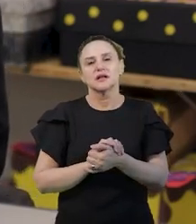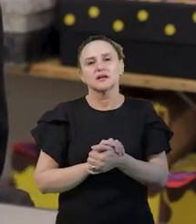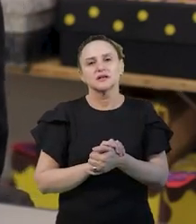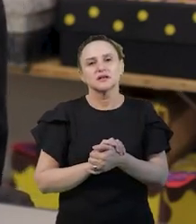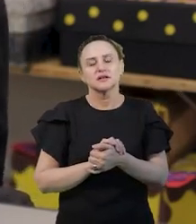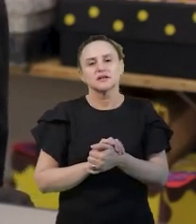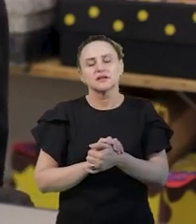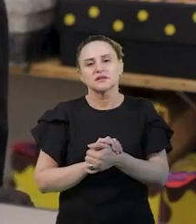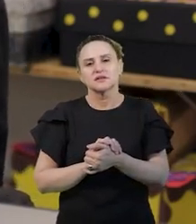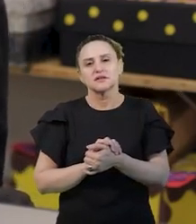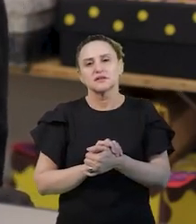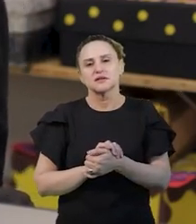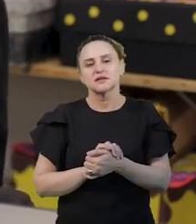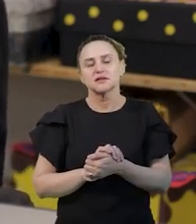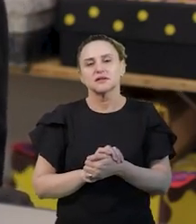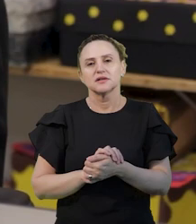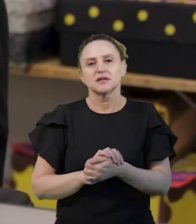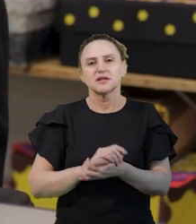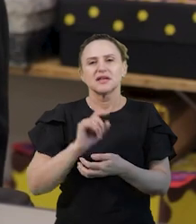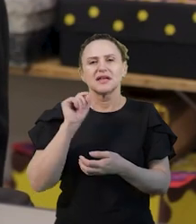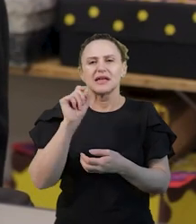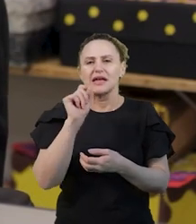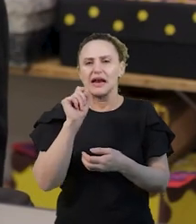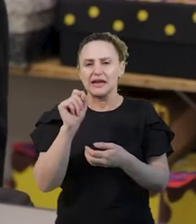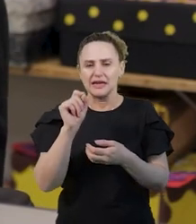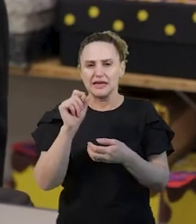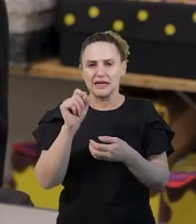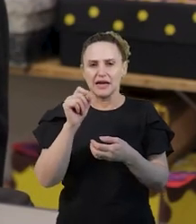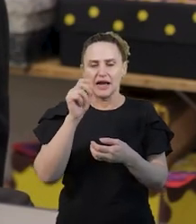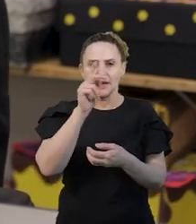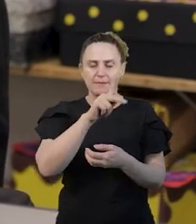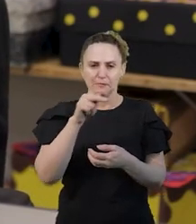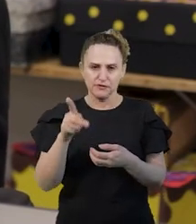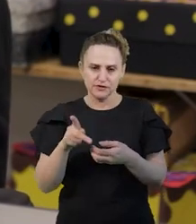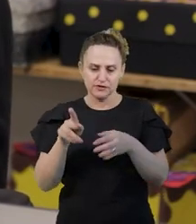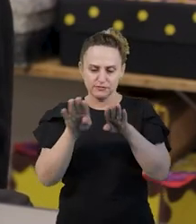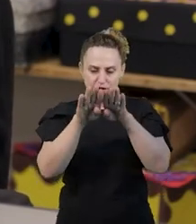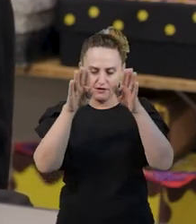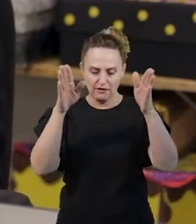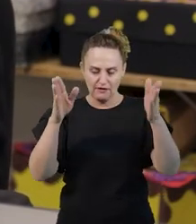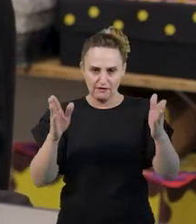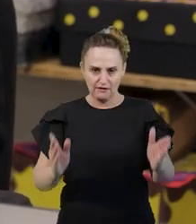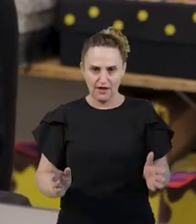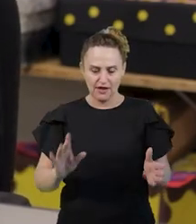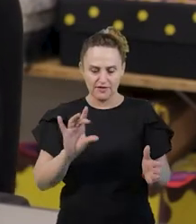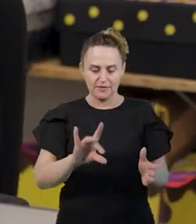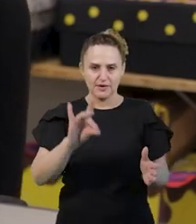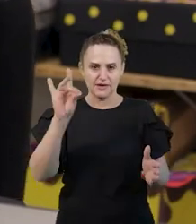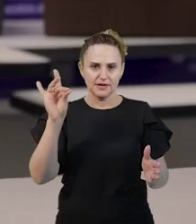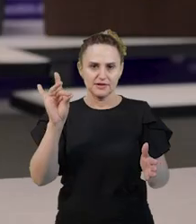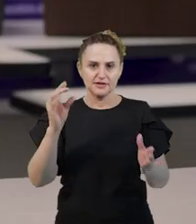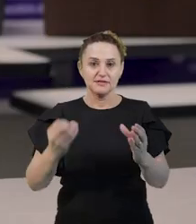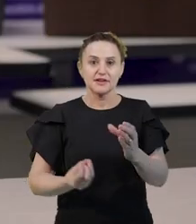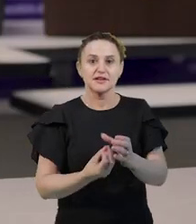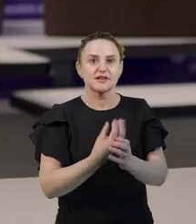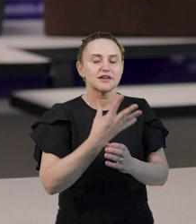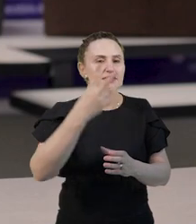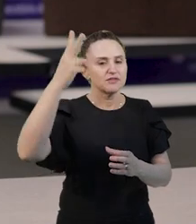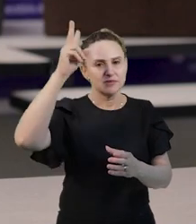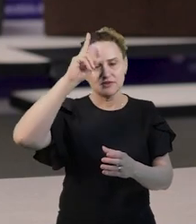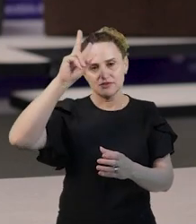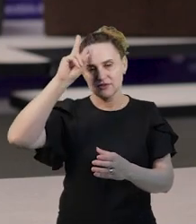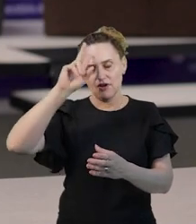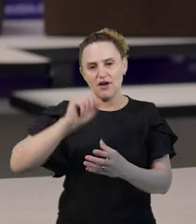aos poucos vai retirando figuras, objetos e criando uma história coletiva. Também formas